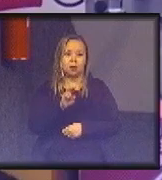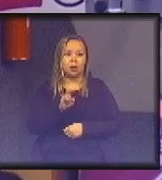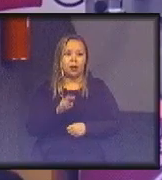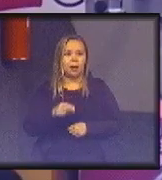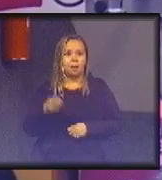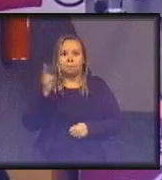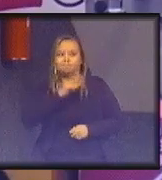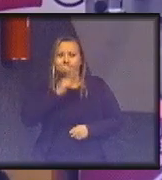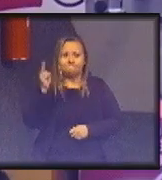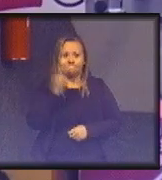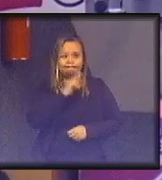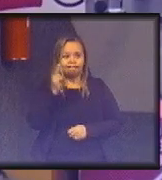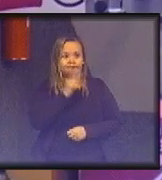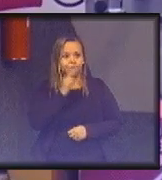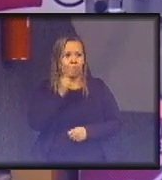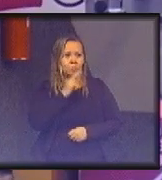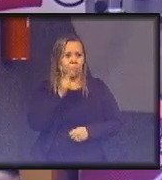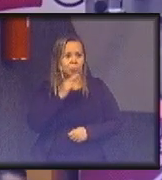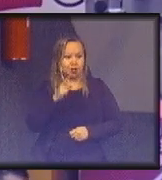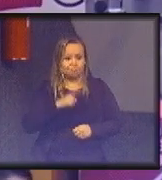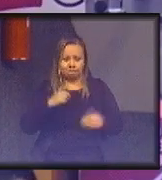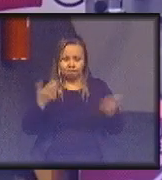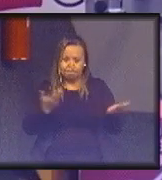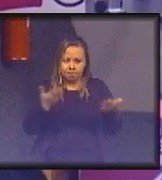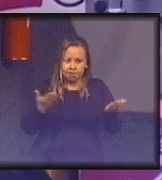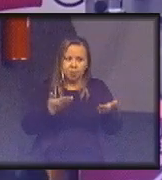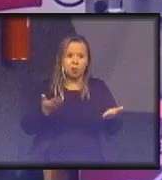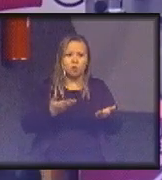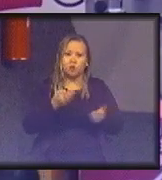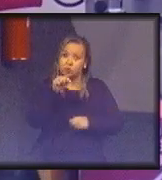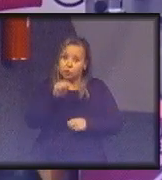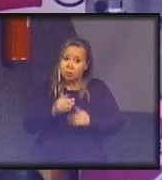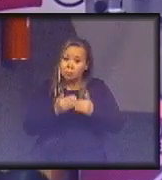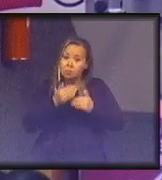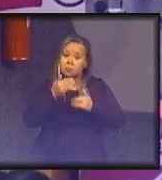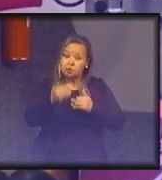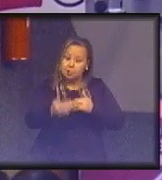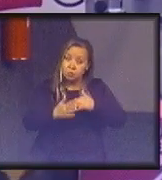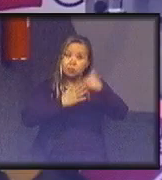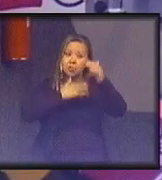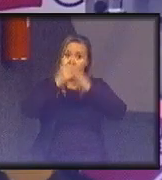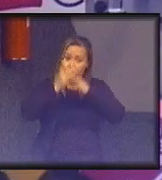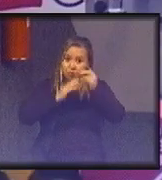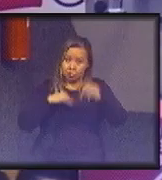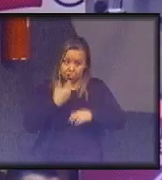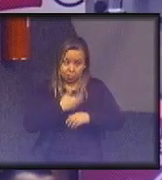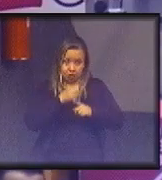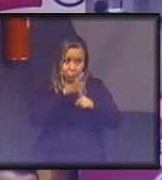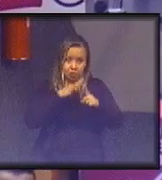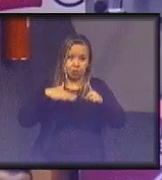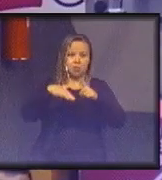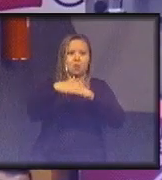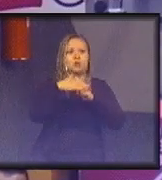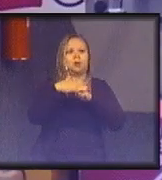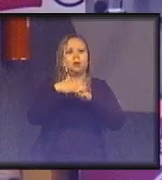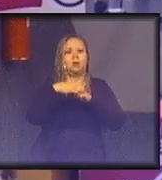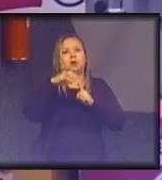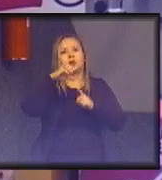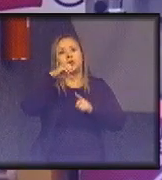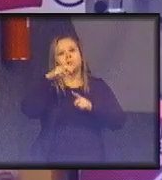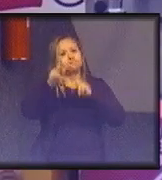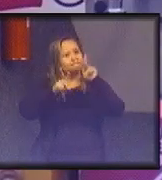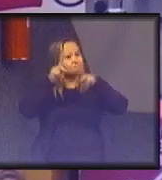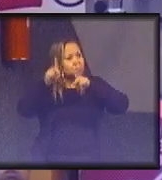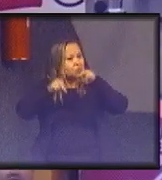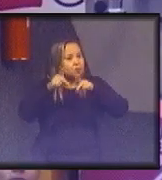urgência que a gente tem aqui hoje, e isso passa por ações da nossa sociedade civil organizada. Ok.